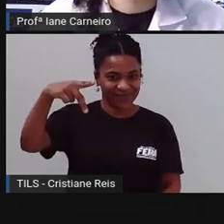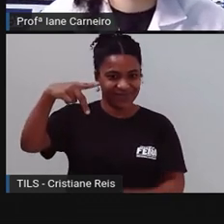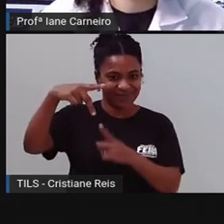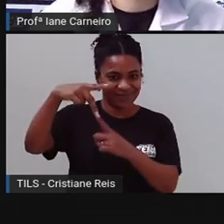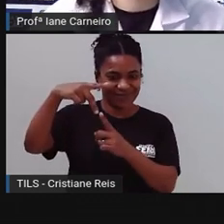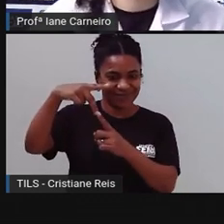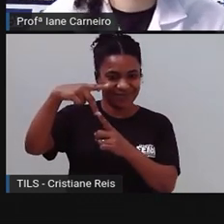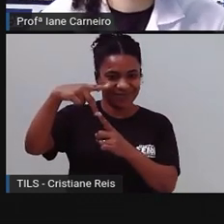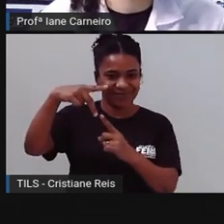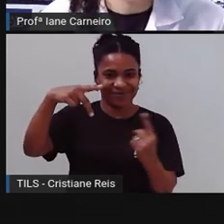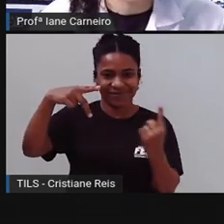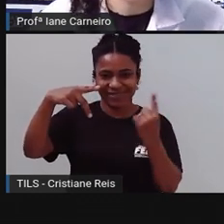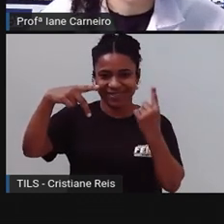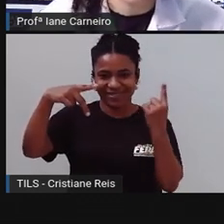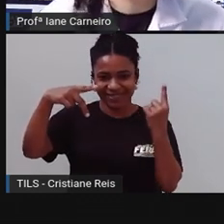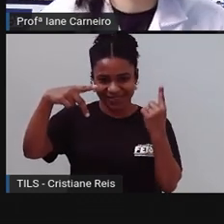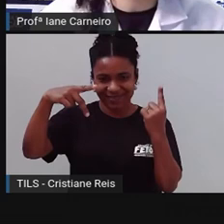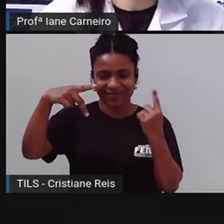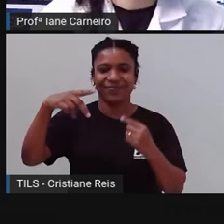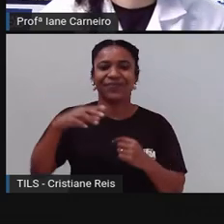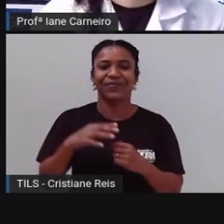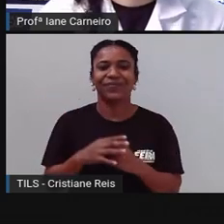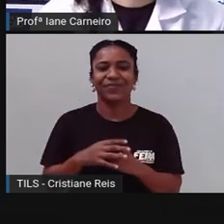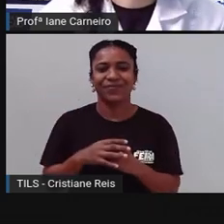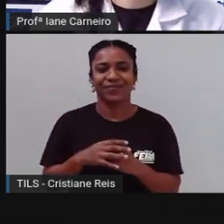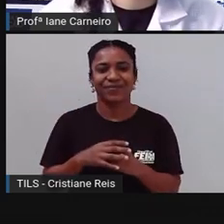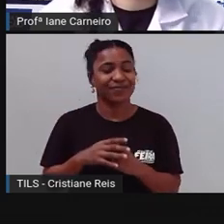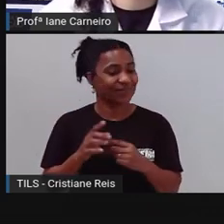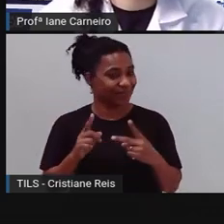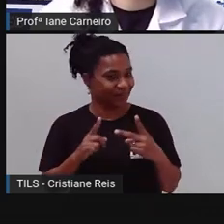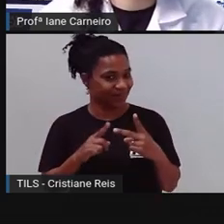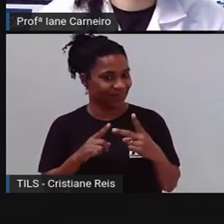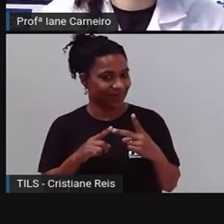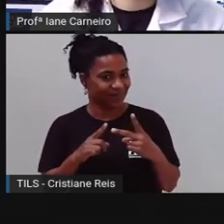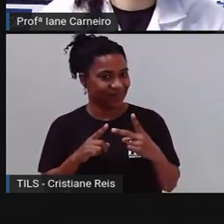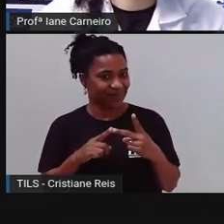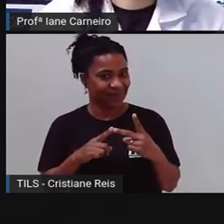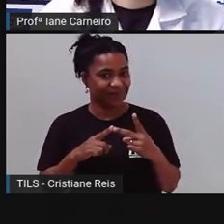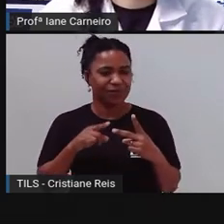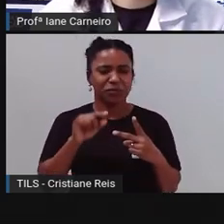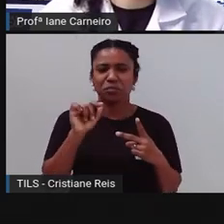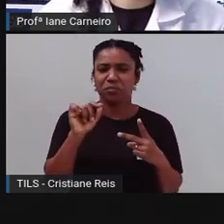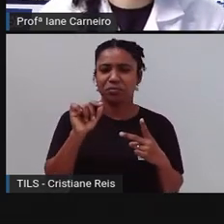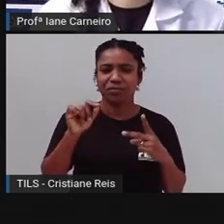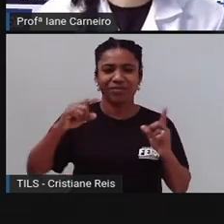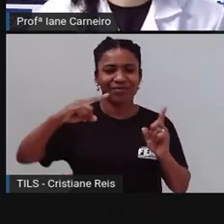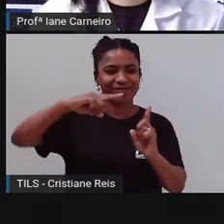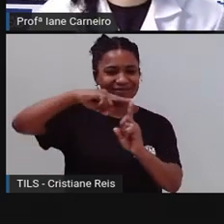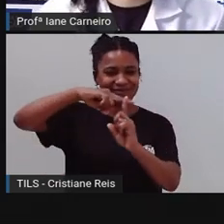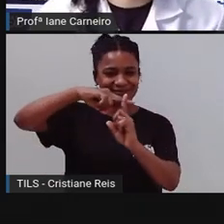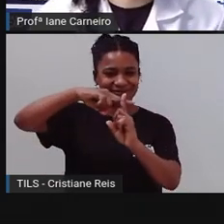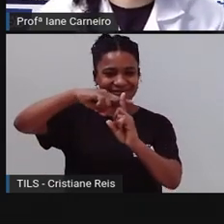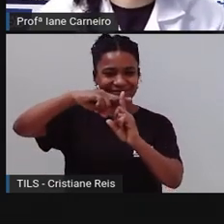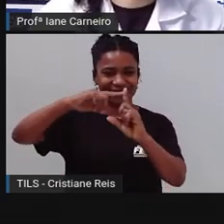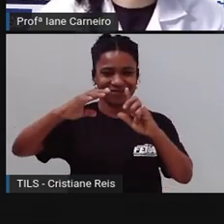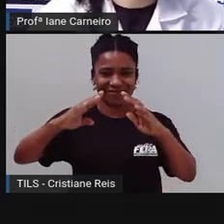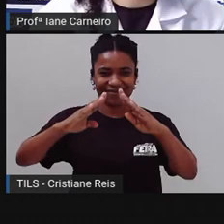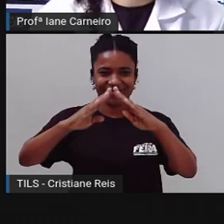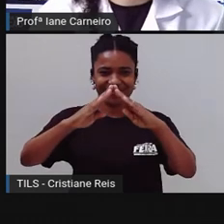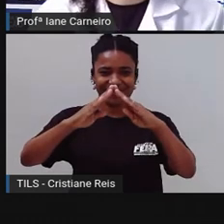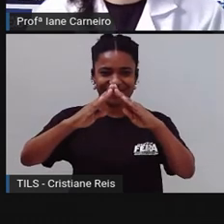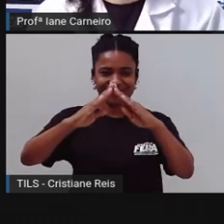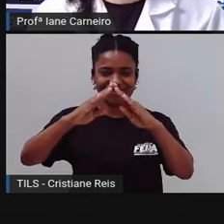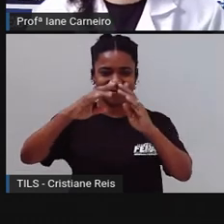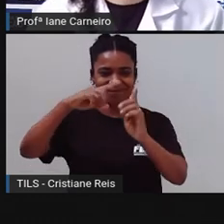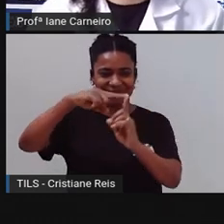Tá aqui. A vai formar a resposta, hein? E essa imagem aqui é uma igreja. Qual